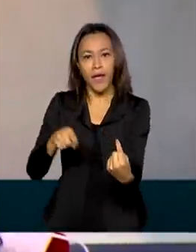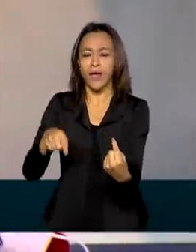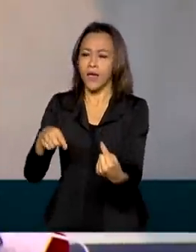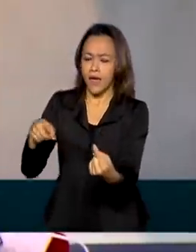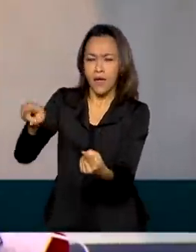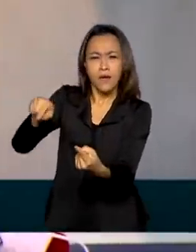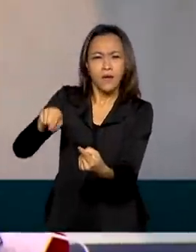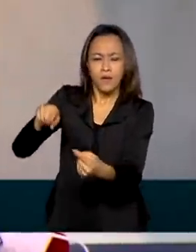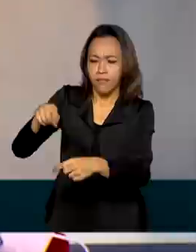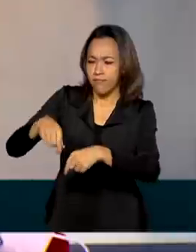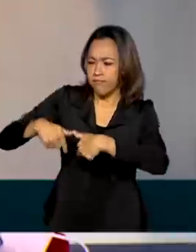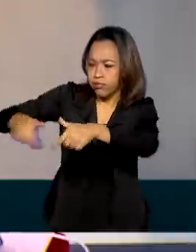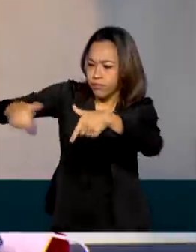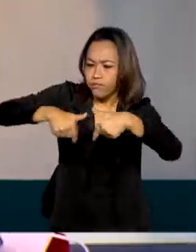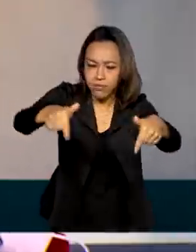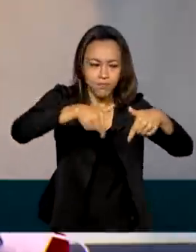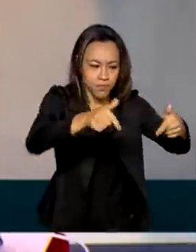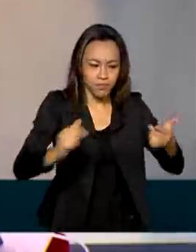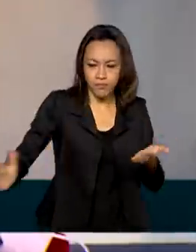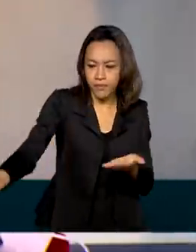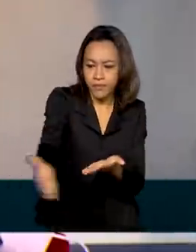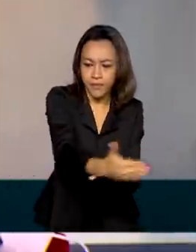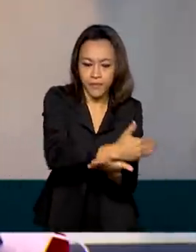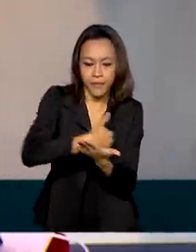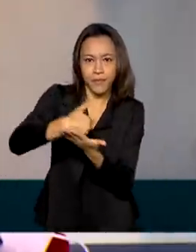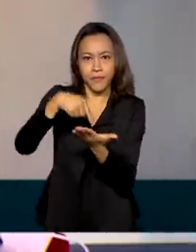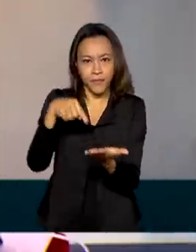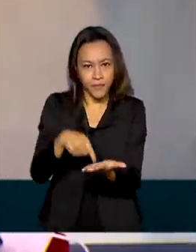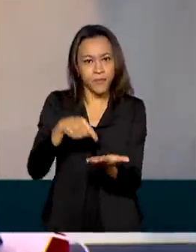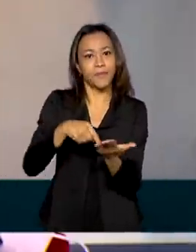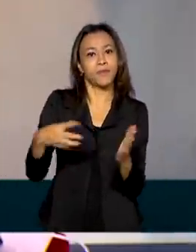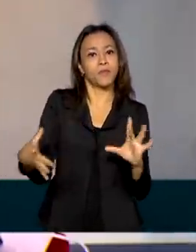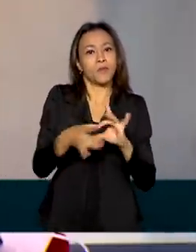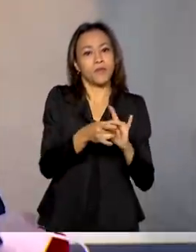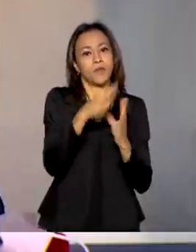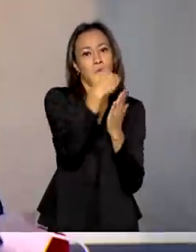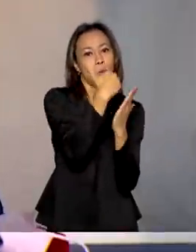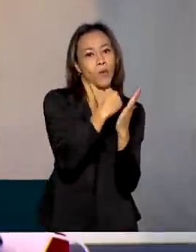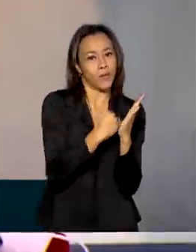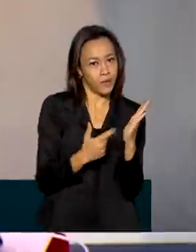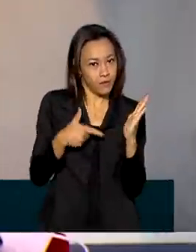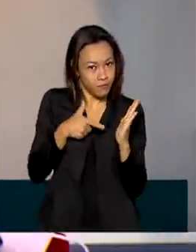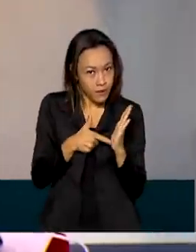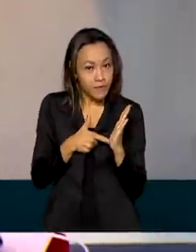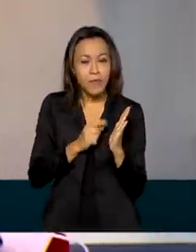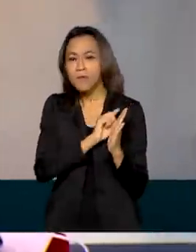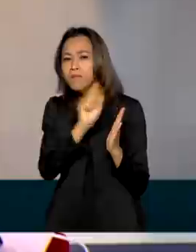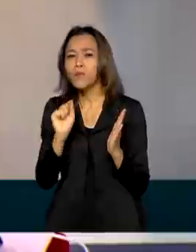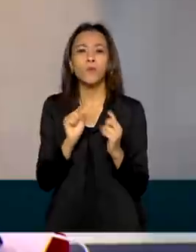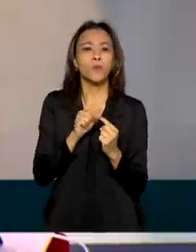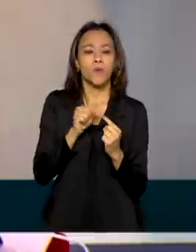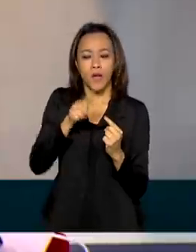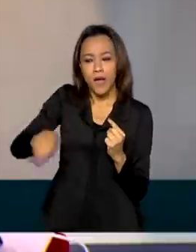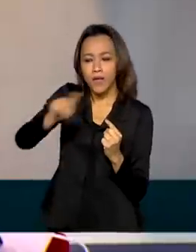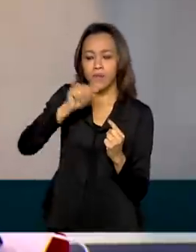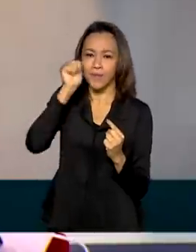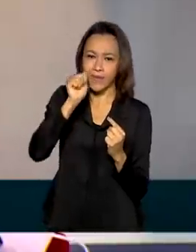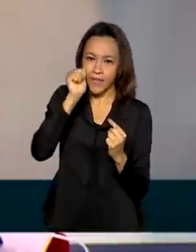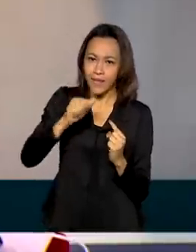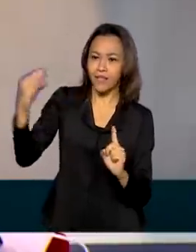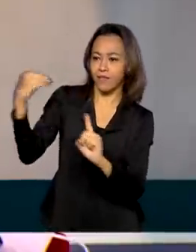inclusão produtiva desenvolvidas no âmbito do plano Progredir e do projeto Qualifica, para que mulheres em situação de